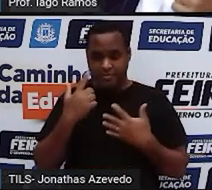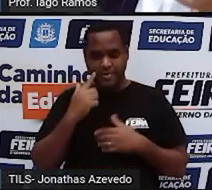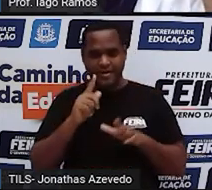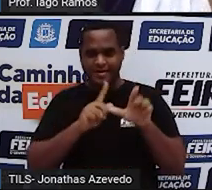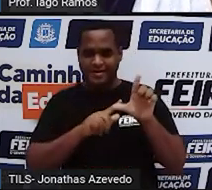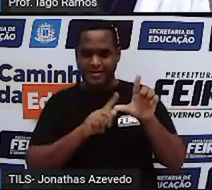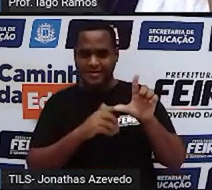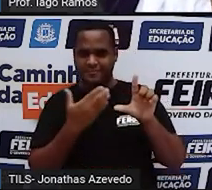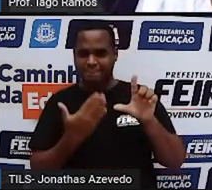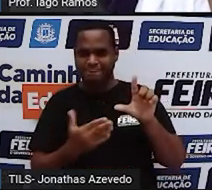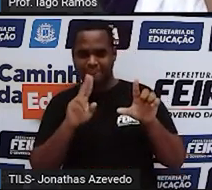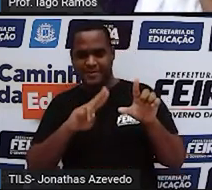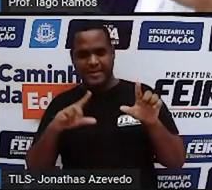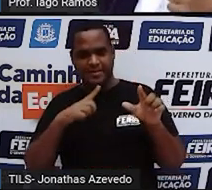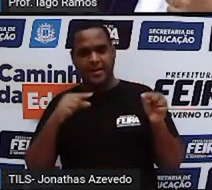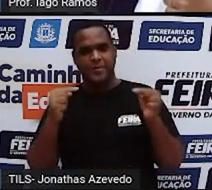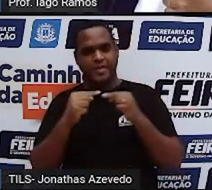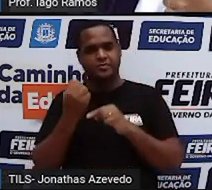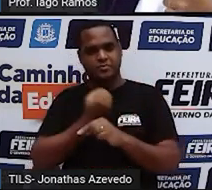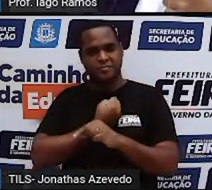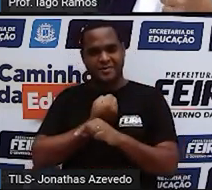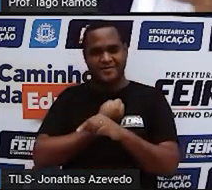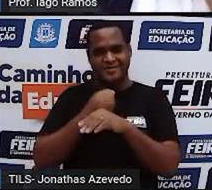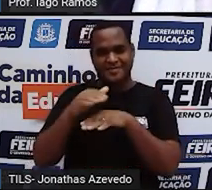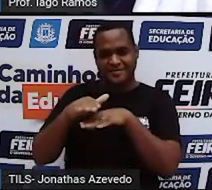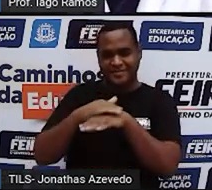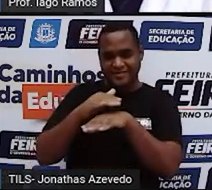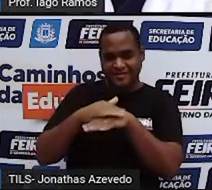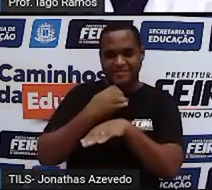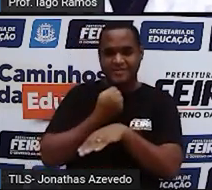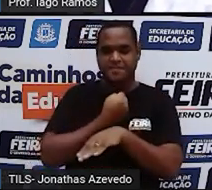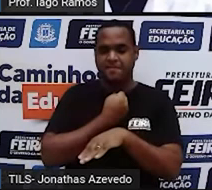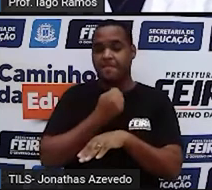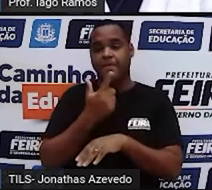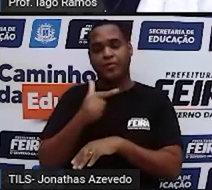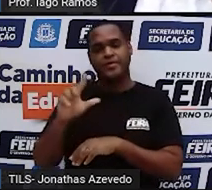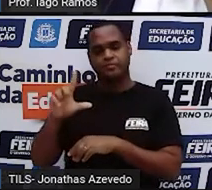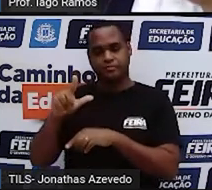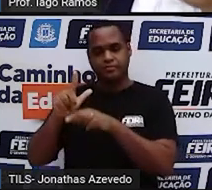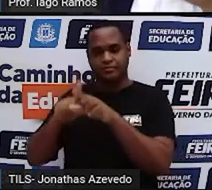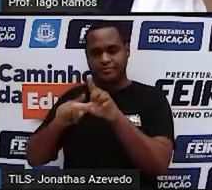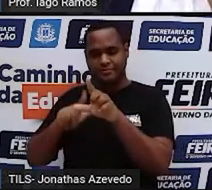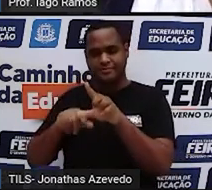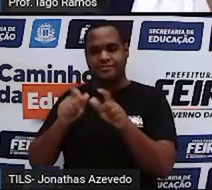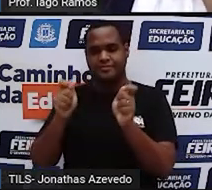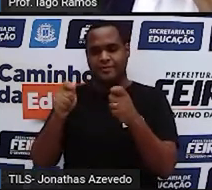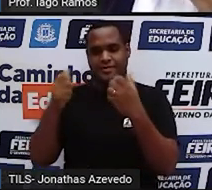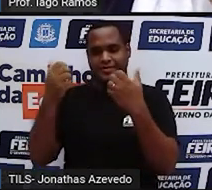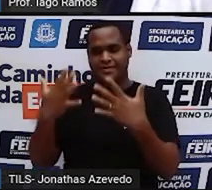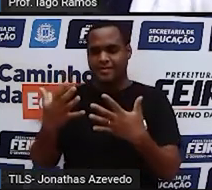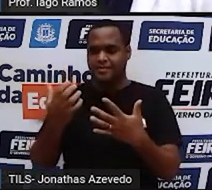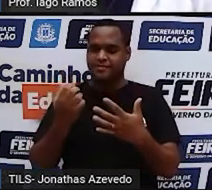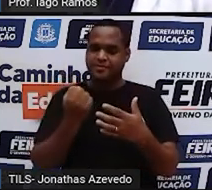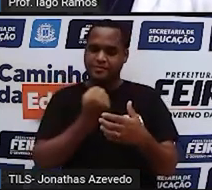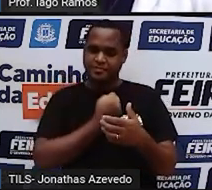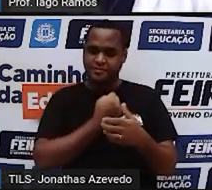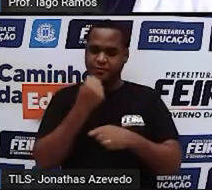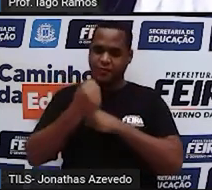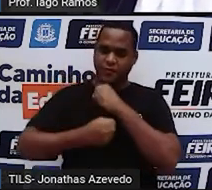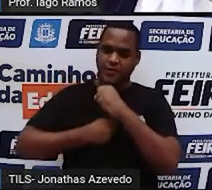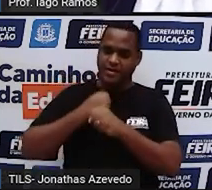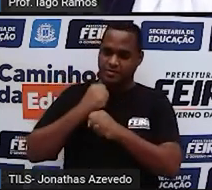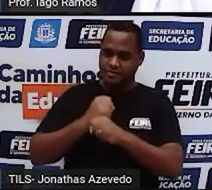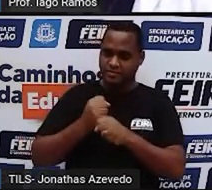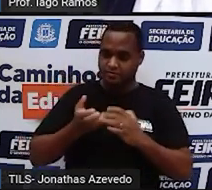representar o número do calçado e outra letra para representar o número do ano de